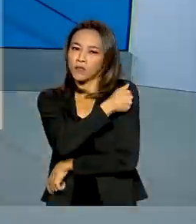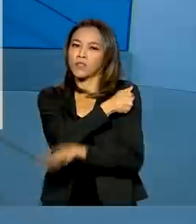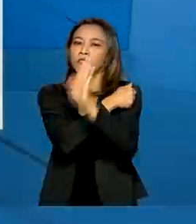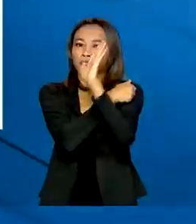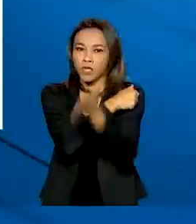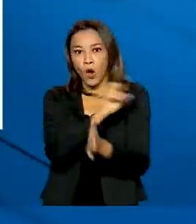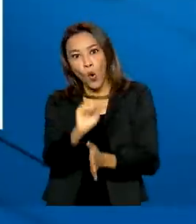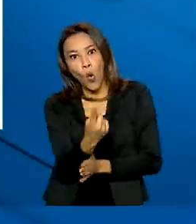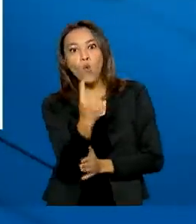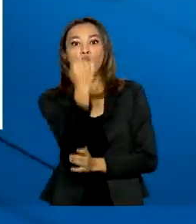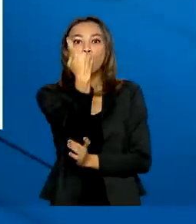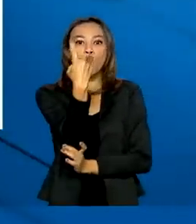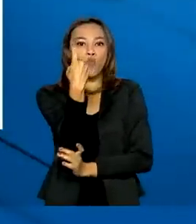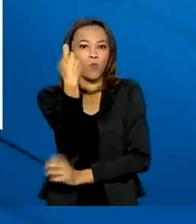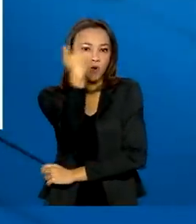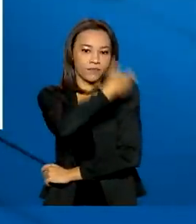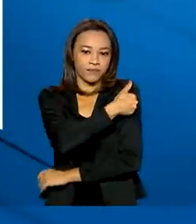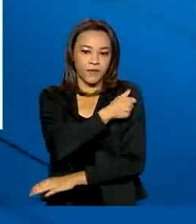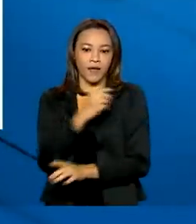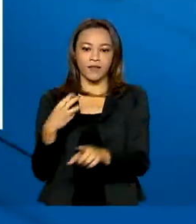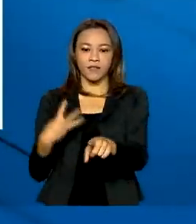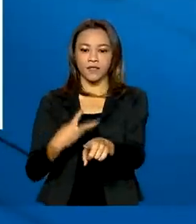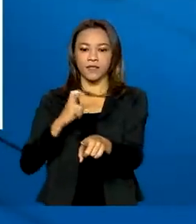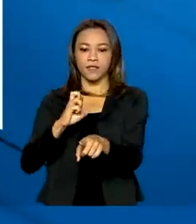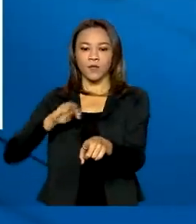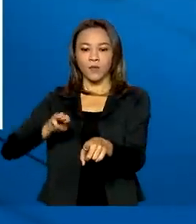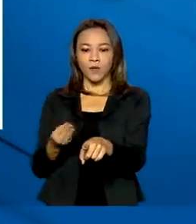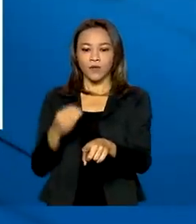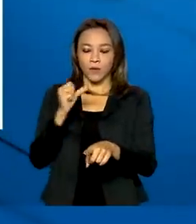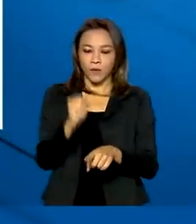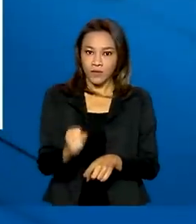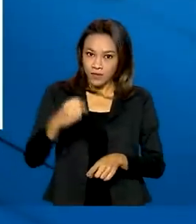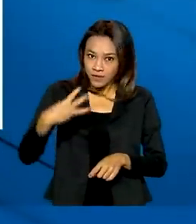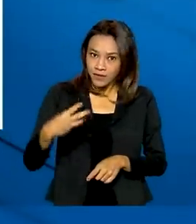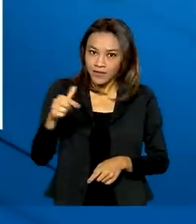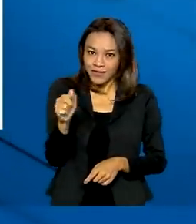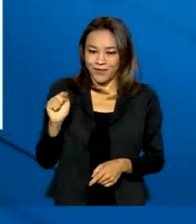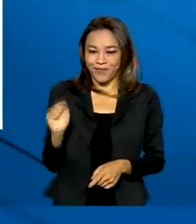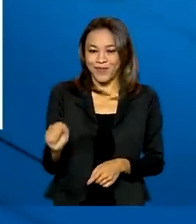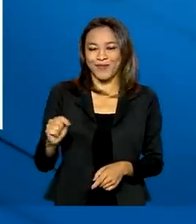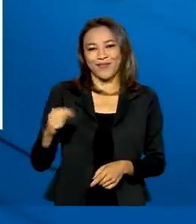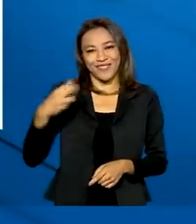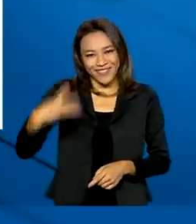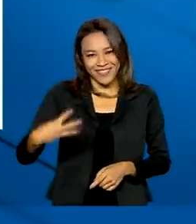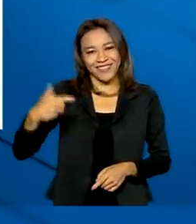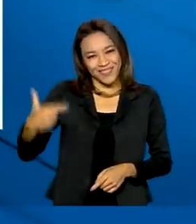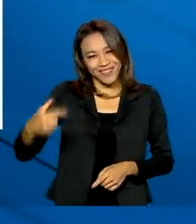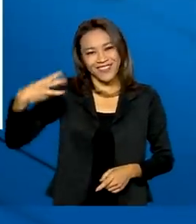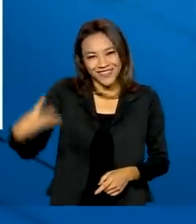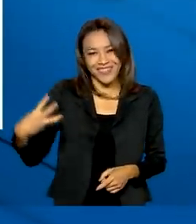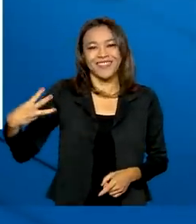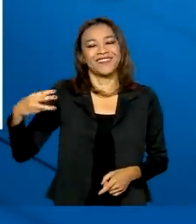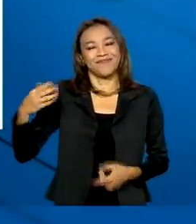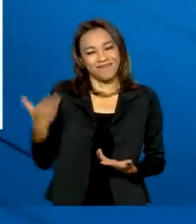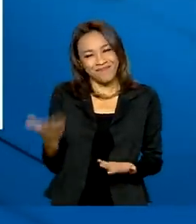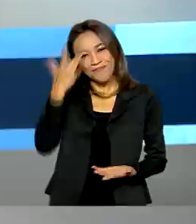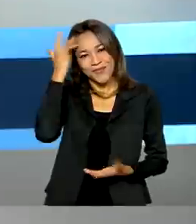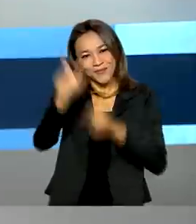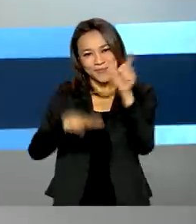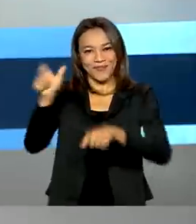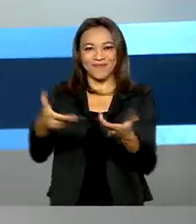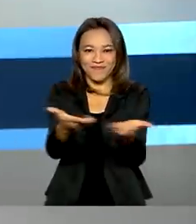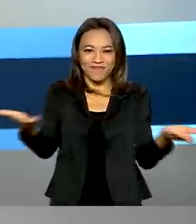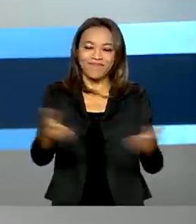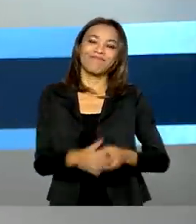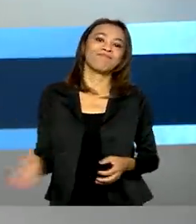a dose única é de 35 milhões 837 mil e 323 brasileiros.